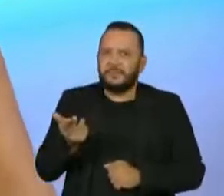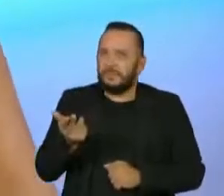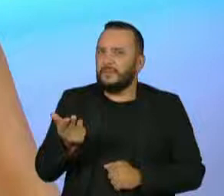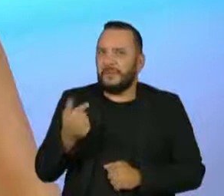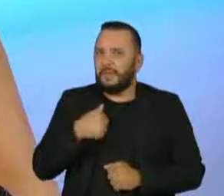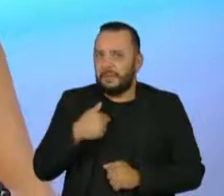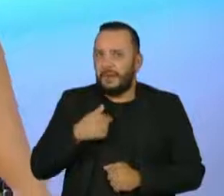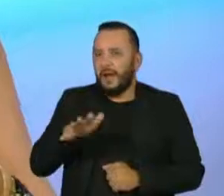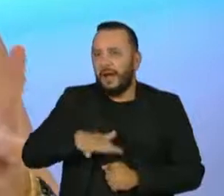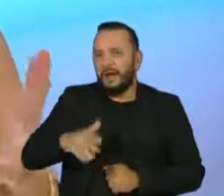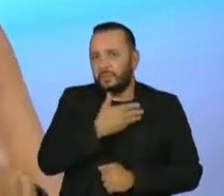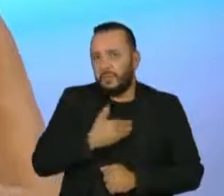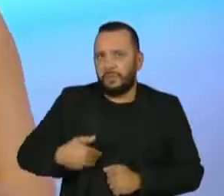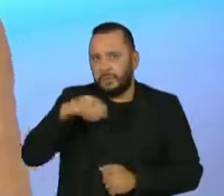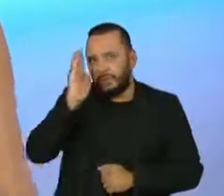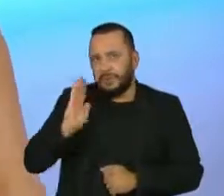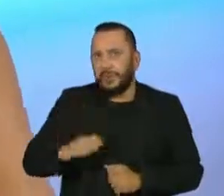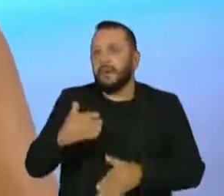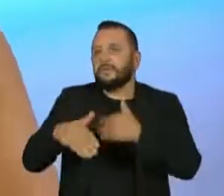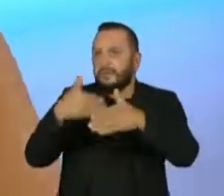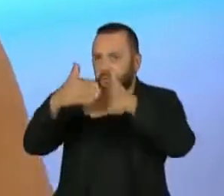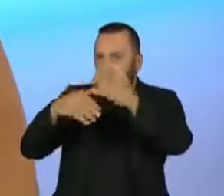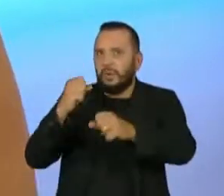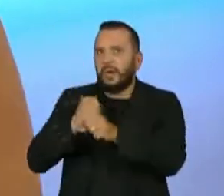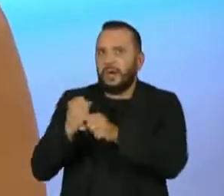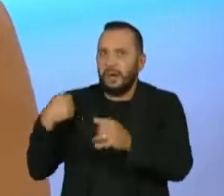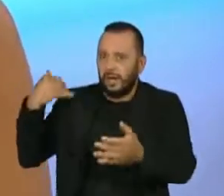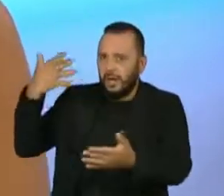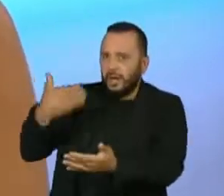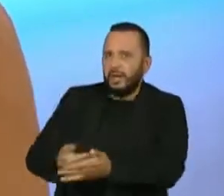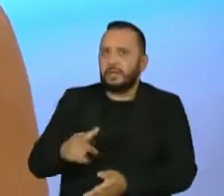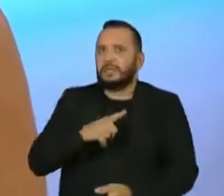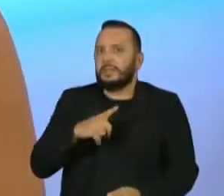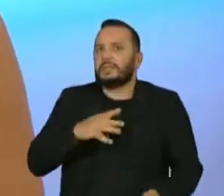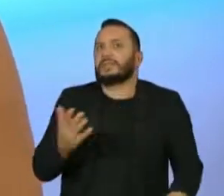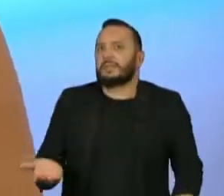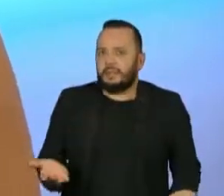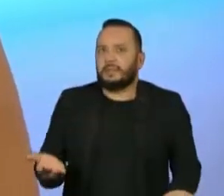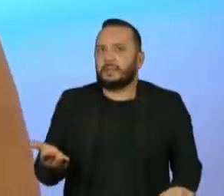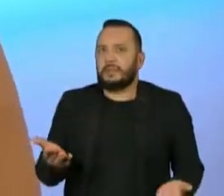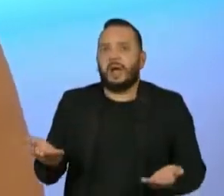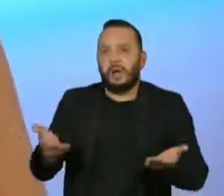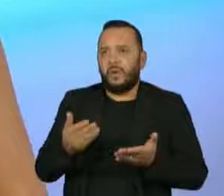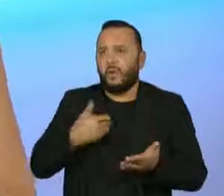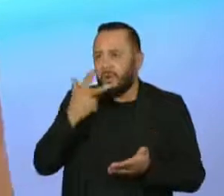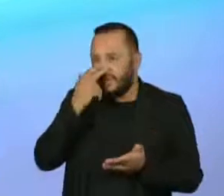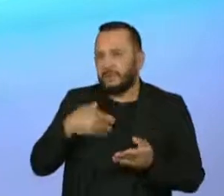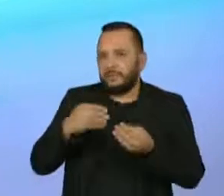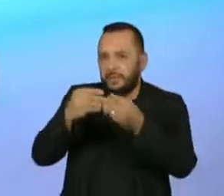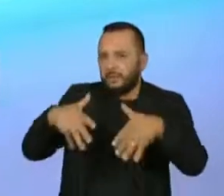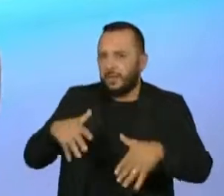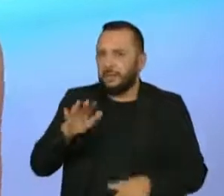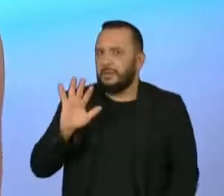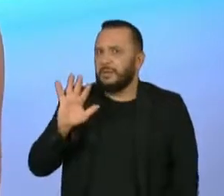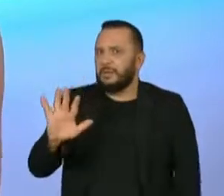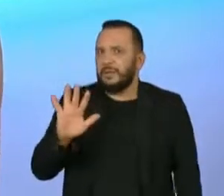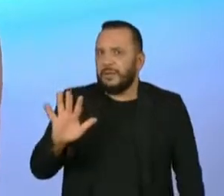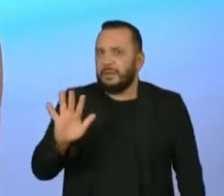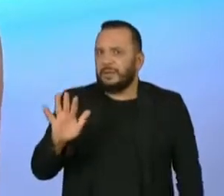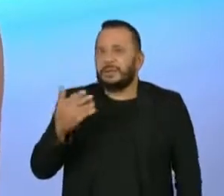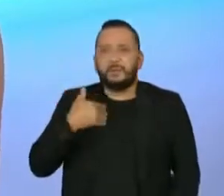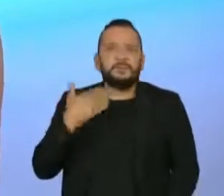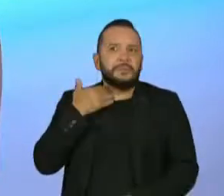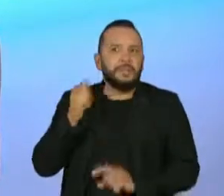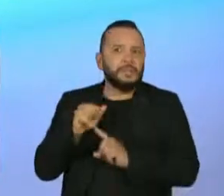avançou bastante ao longo dos últimos anos e que parece que está sendo corroído agora. Mas esse mesmo